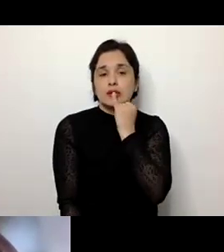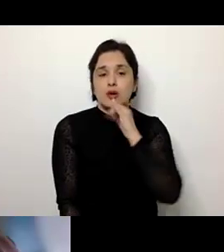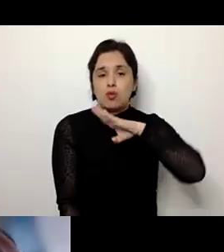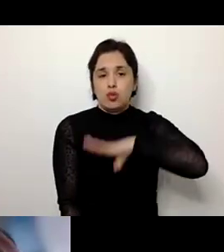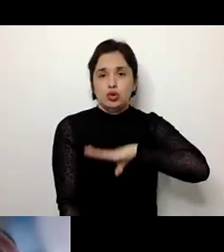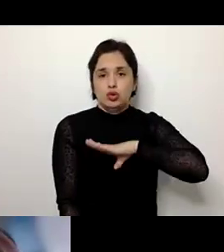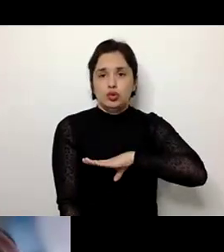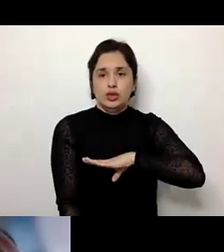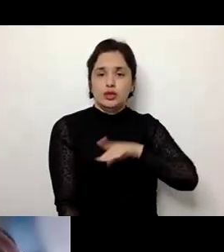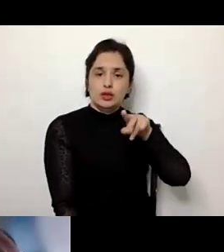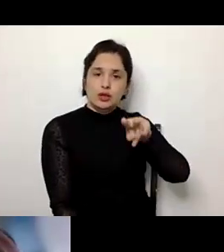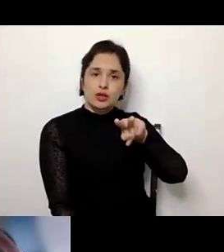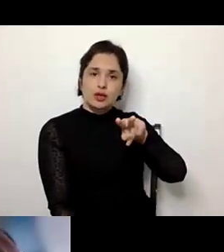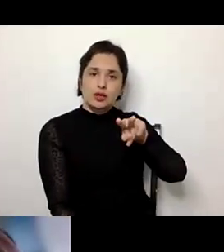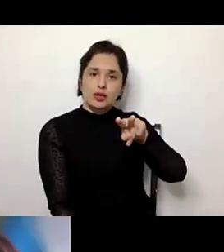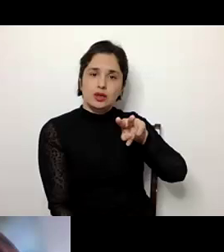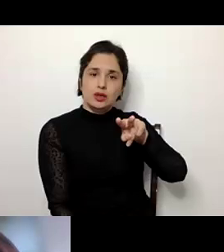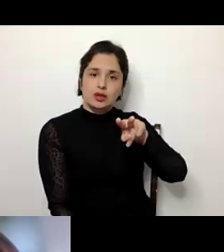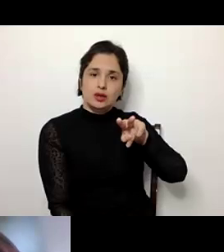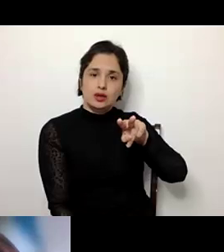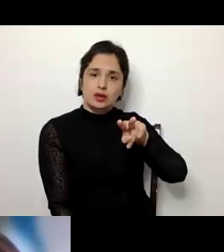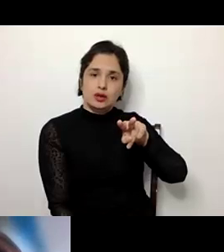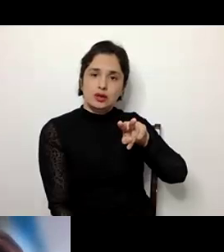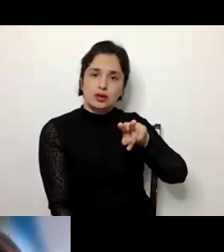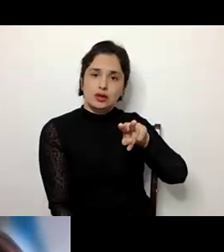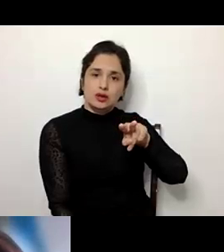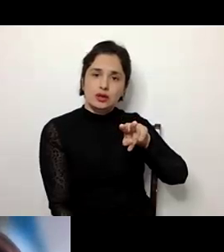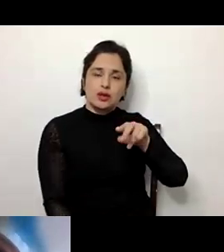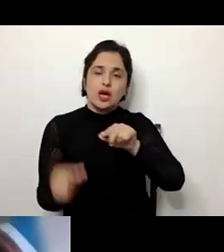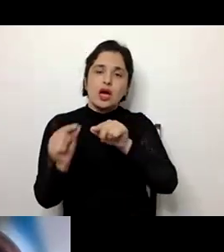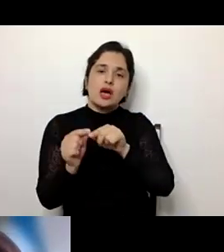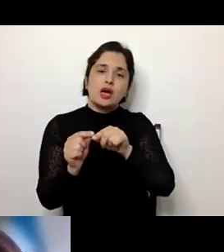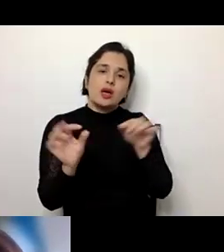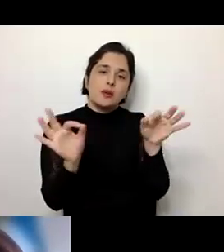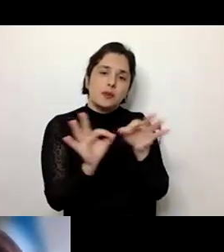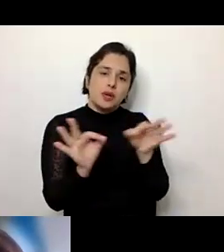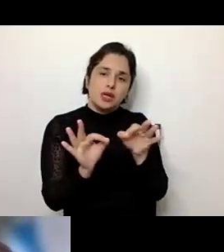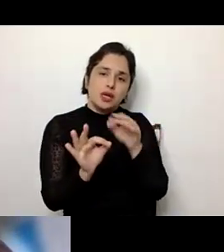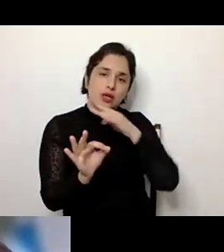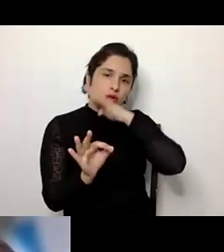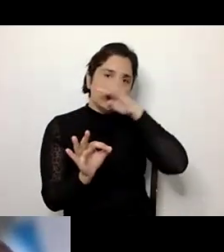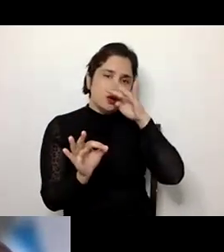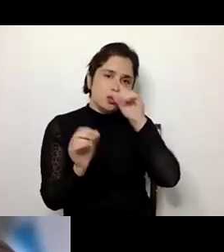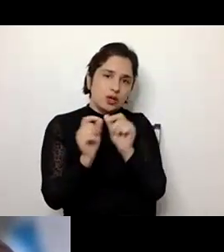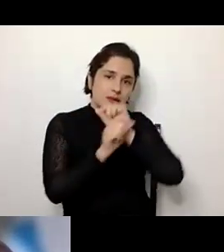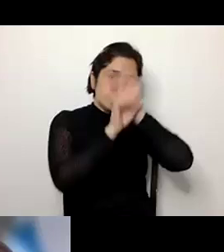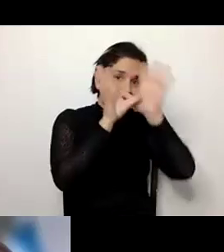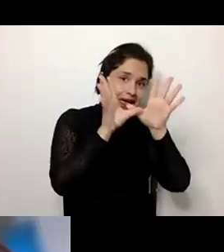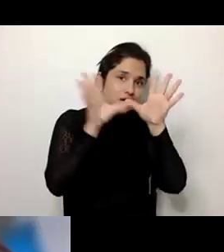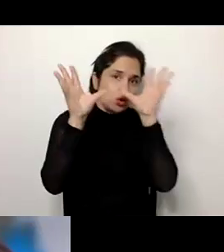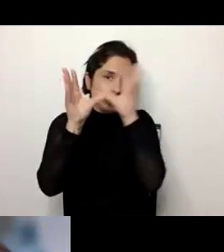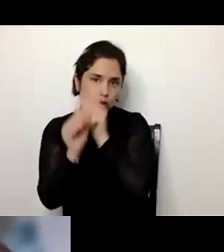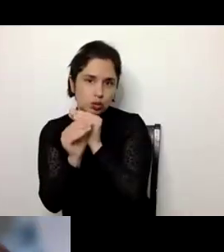você tem uma barra mais clara e uma barra mais escura, isso é importante, tanto aqui no caso feminino